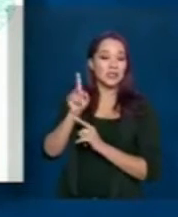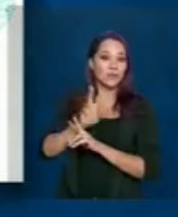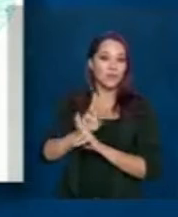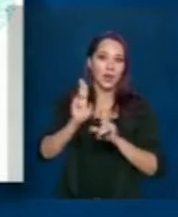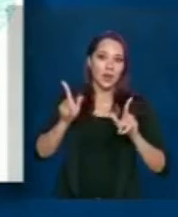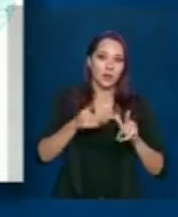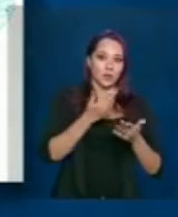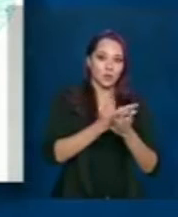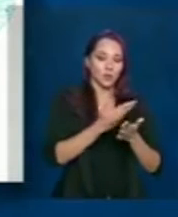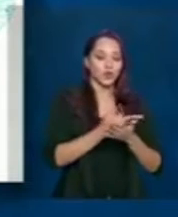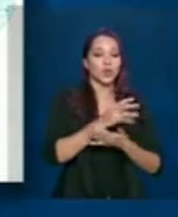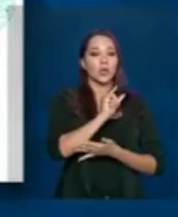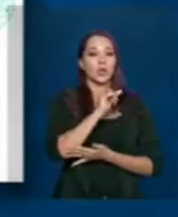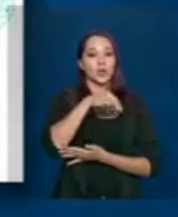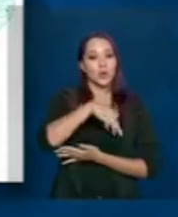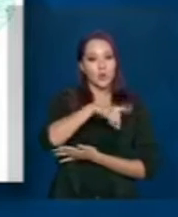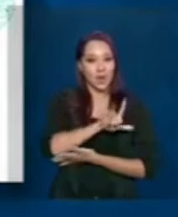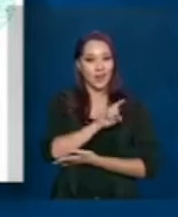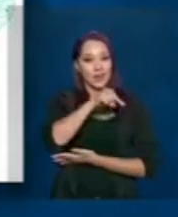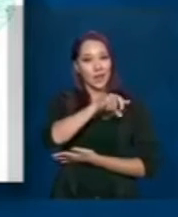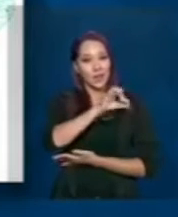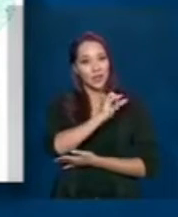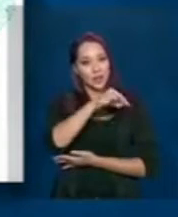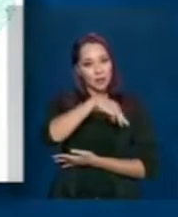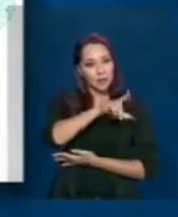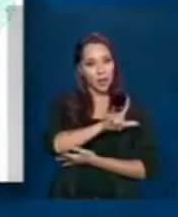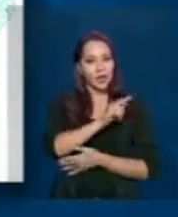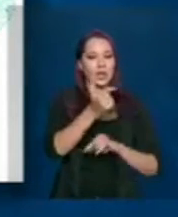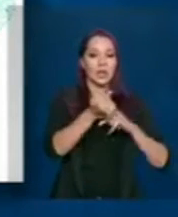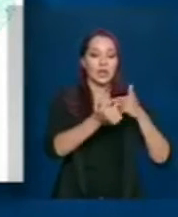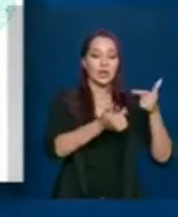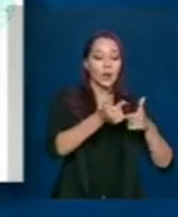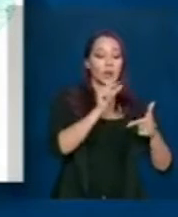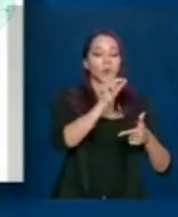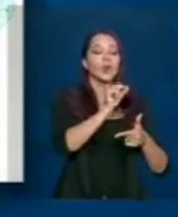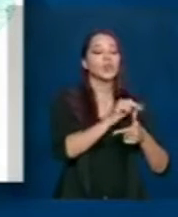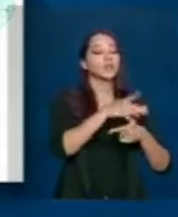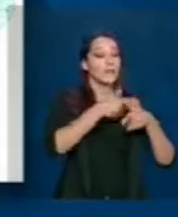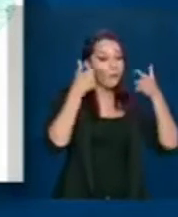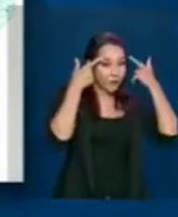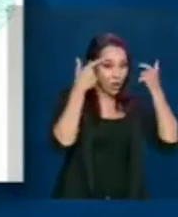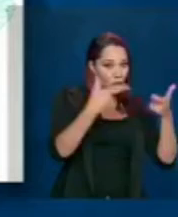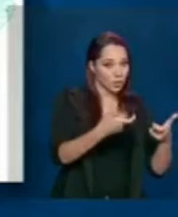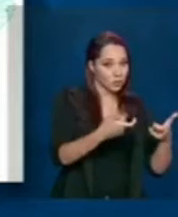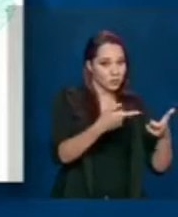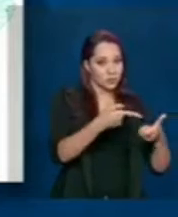dos institutos médicos legais, que trabalham principalmente com os óbitos de causa violenta.